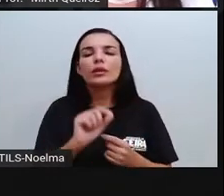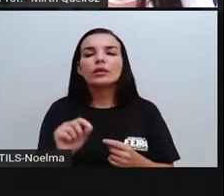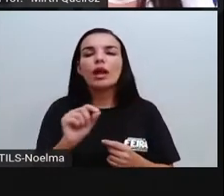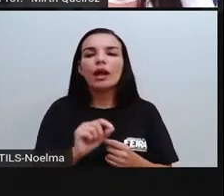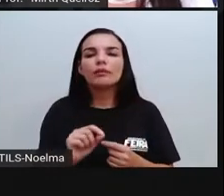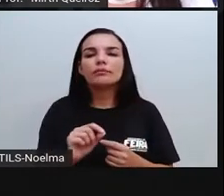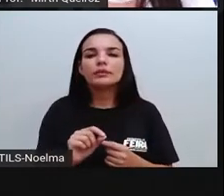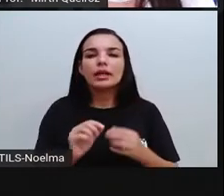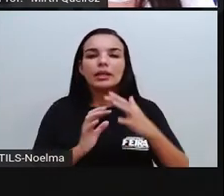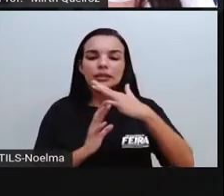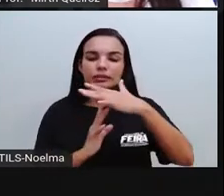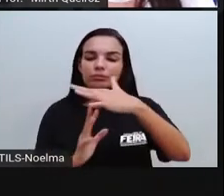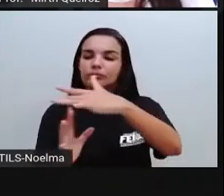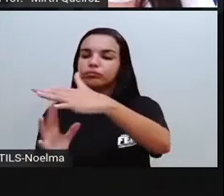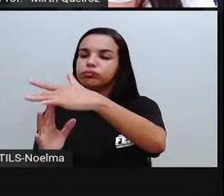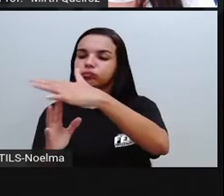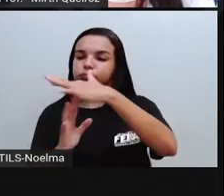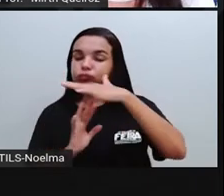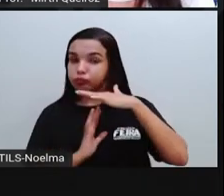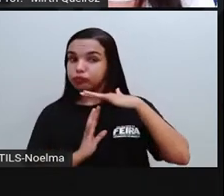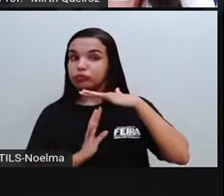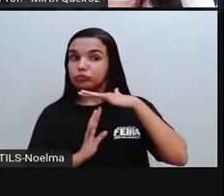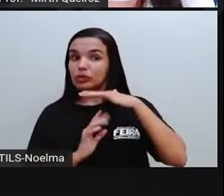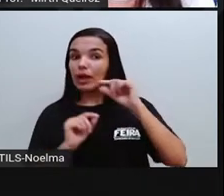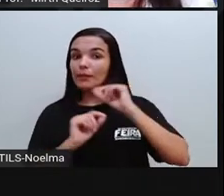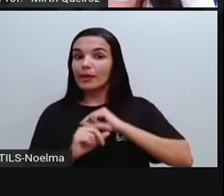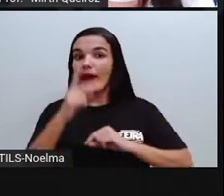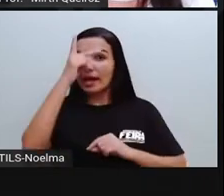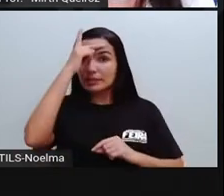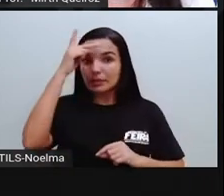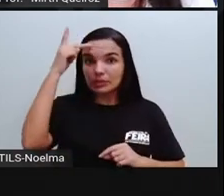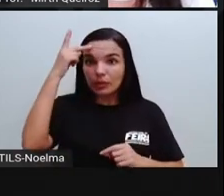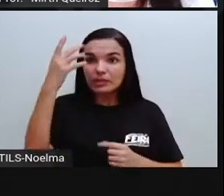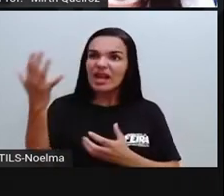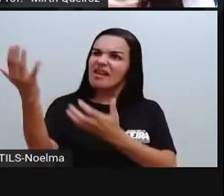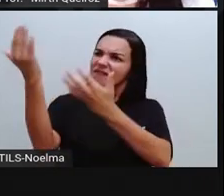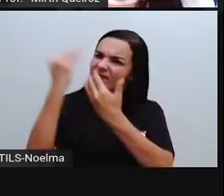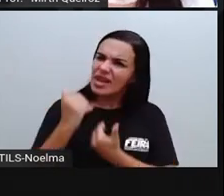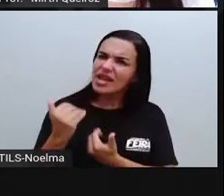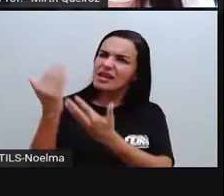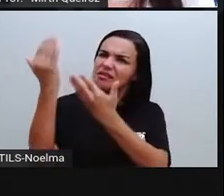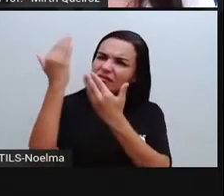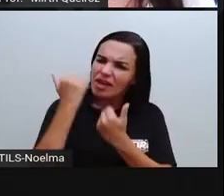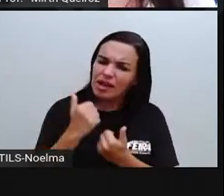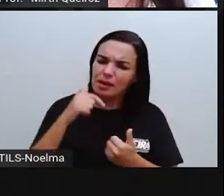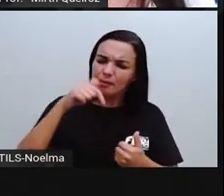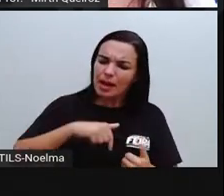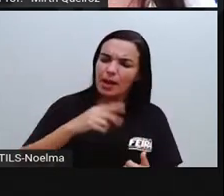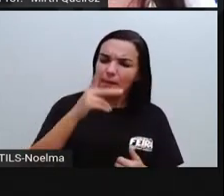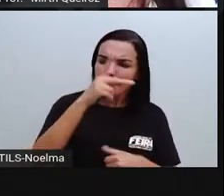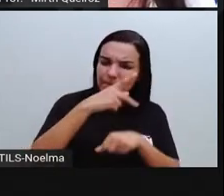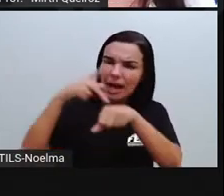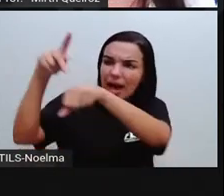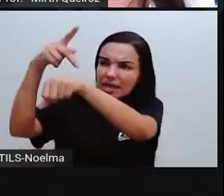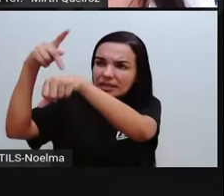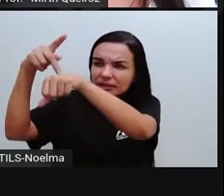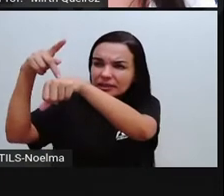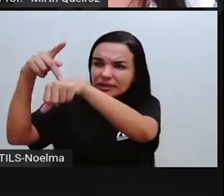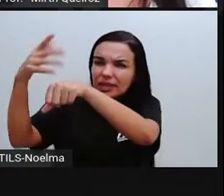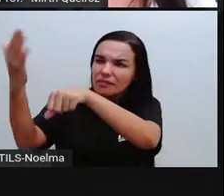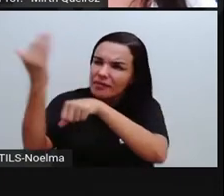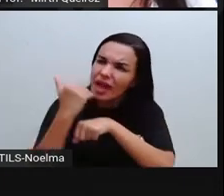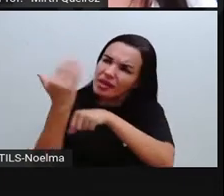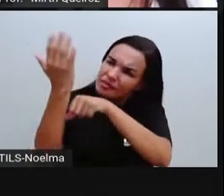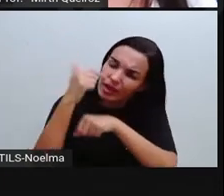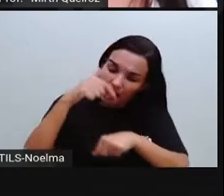ocorreram no Brasil, as pessoas eram incentivadas a vir ao Brasil. Mas teve um período da história que se